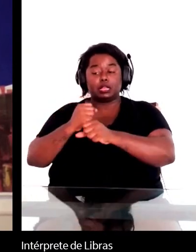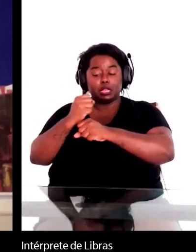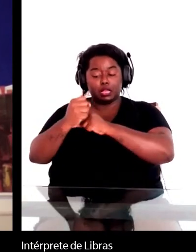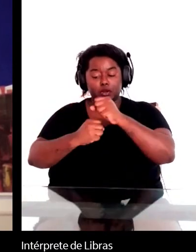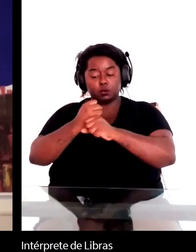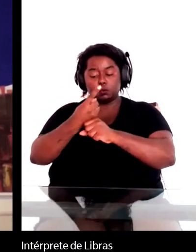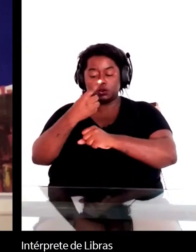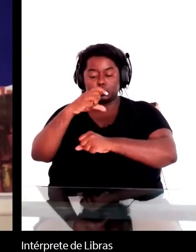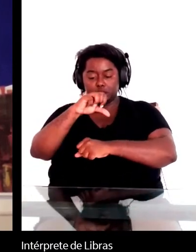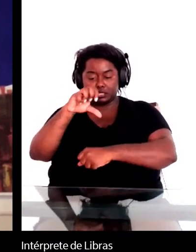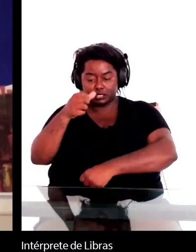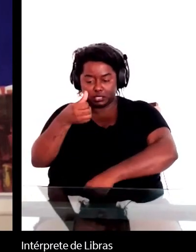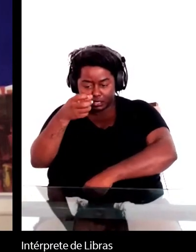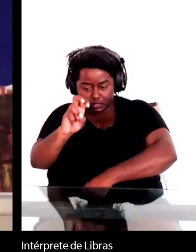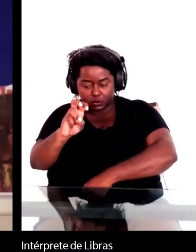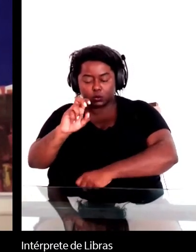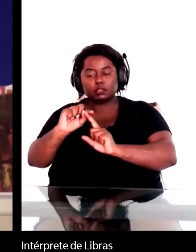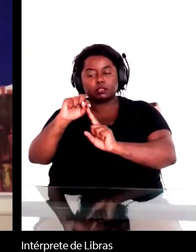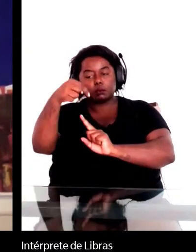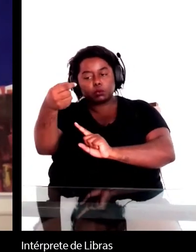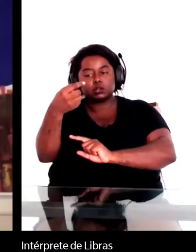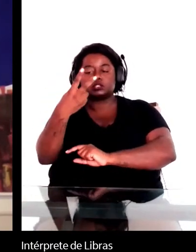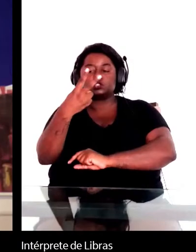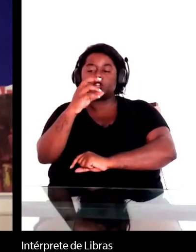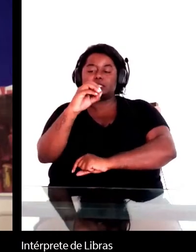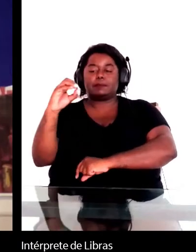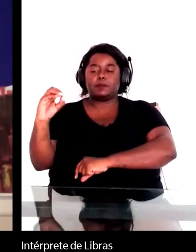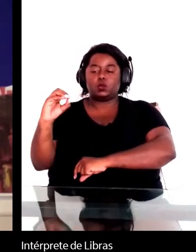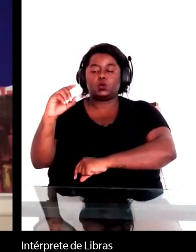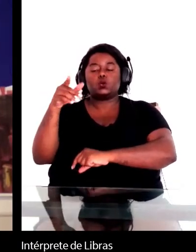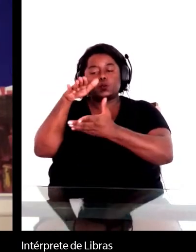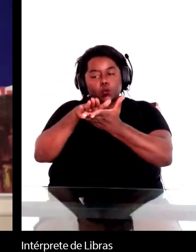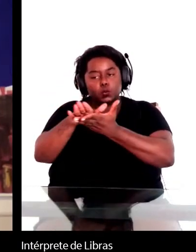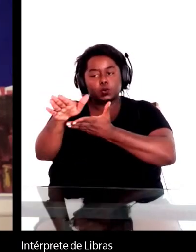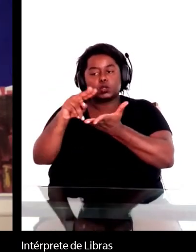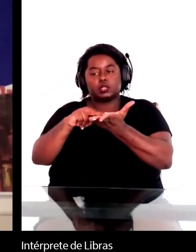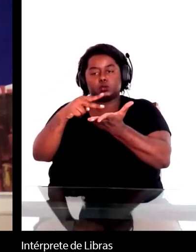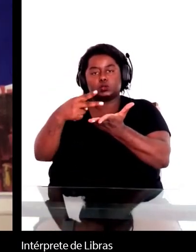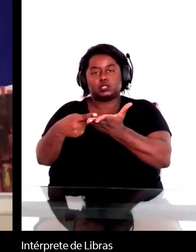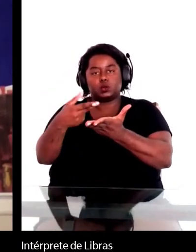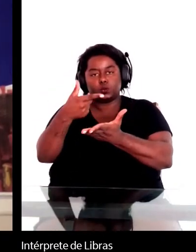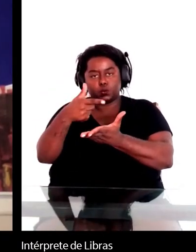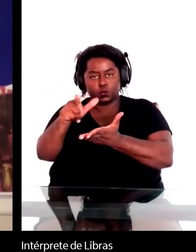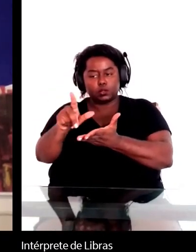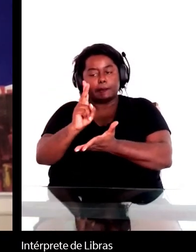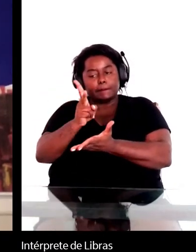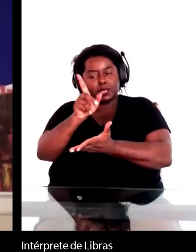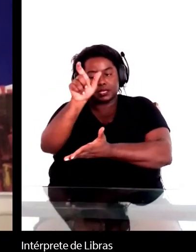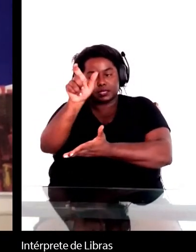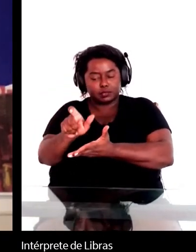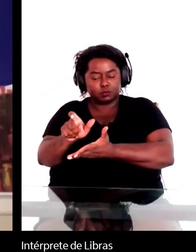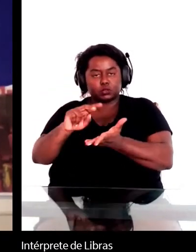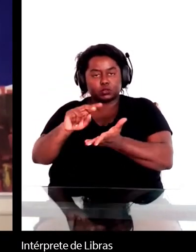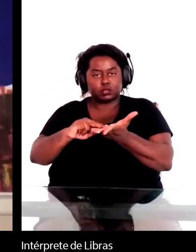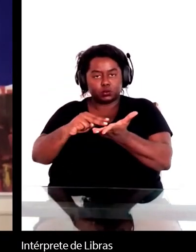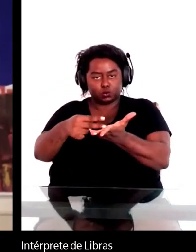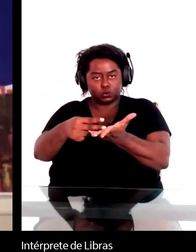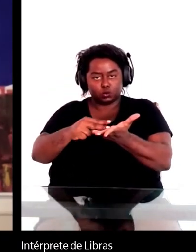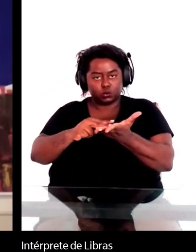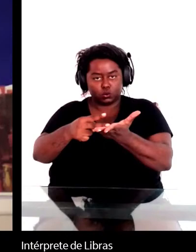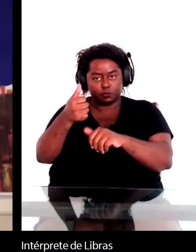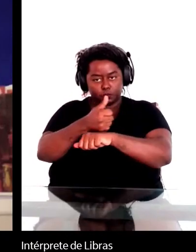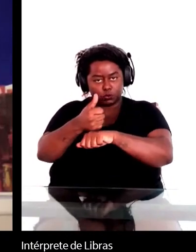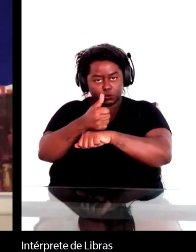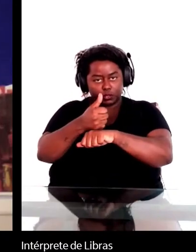2000. No mercado é essa edição de 2000. O caso mais ostimoso talvez